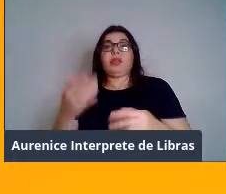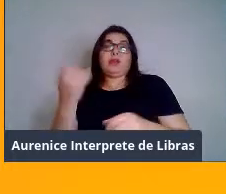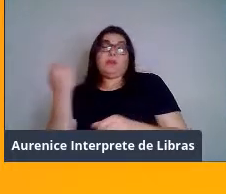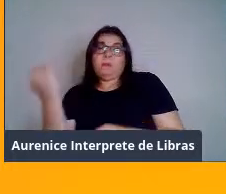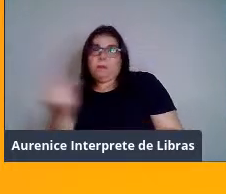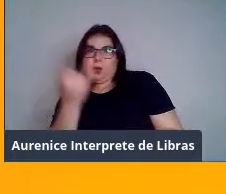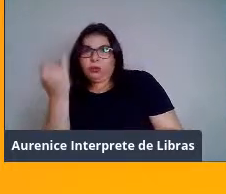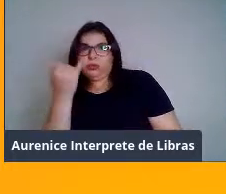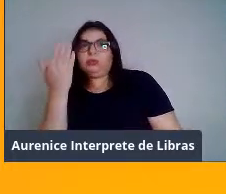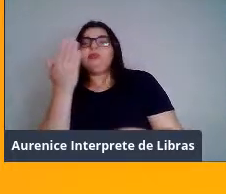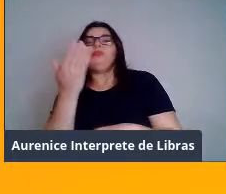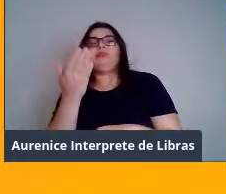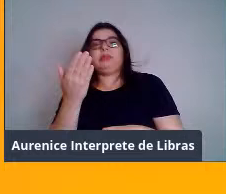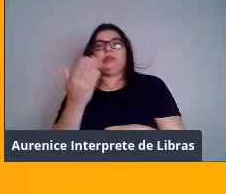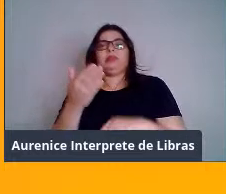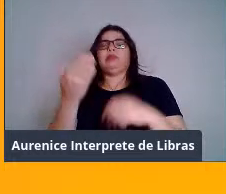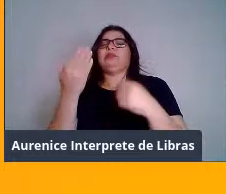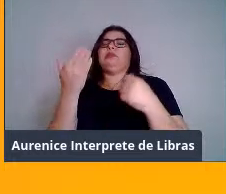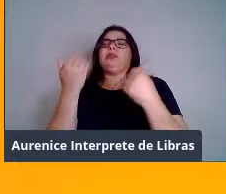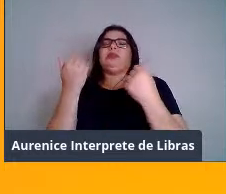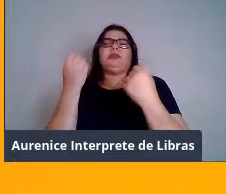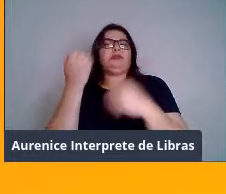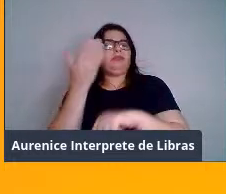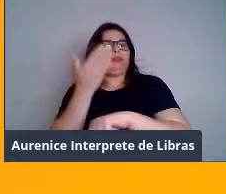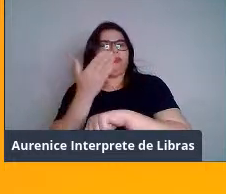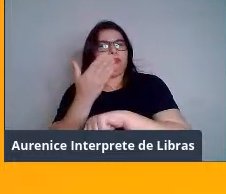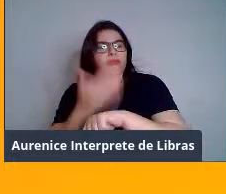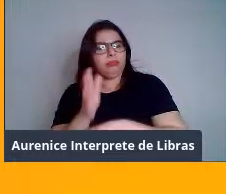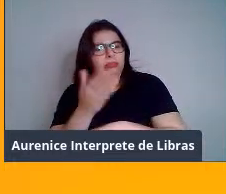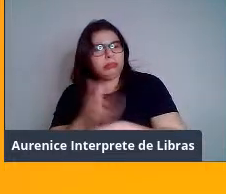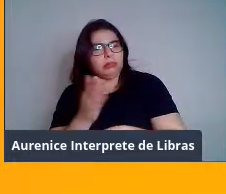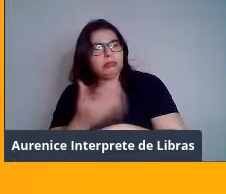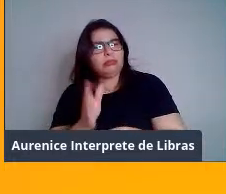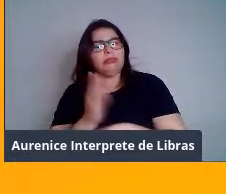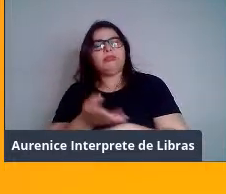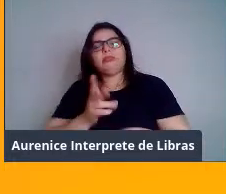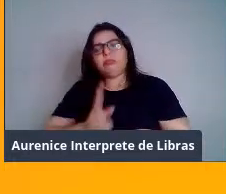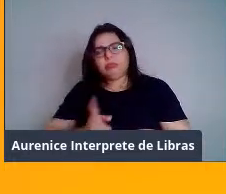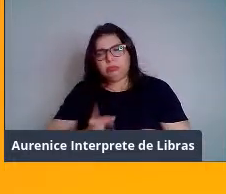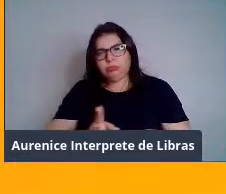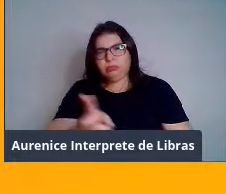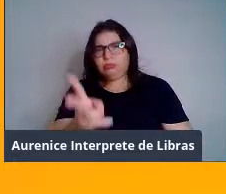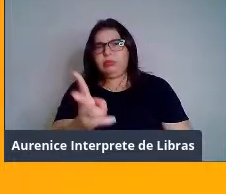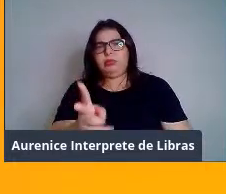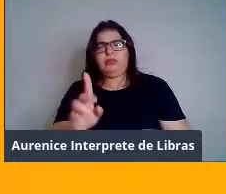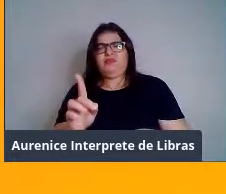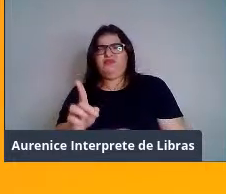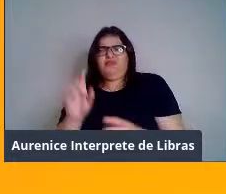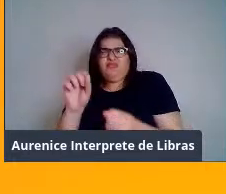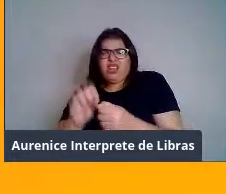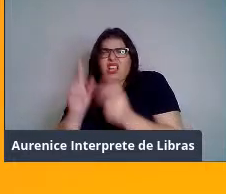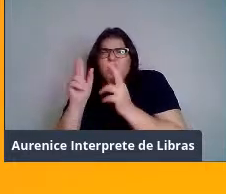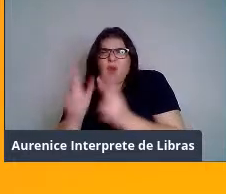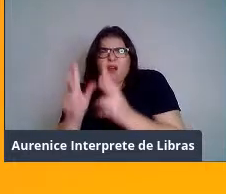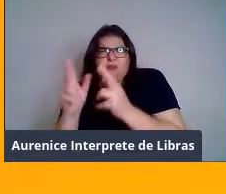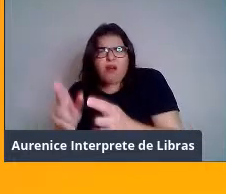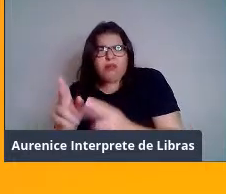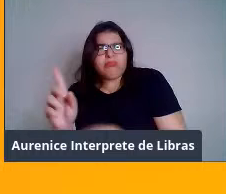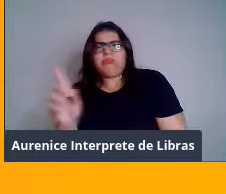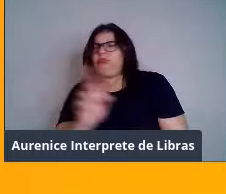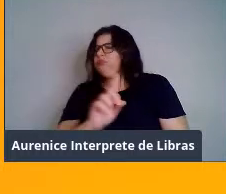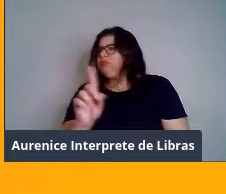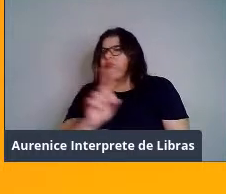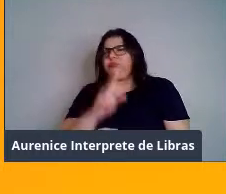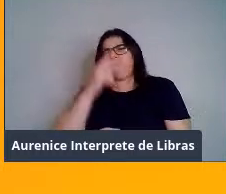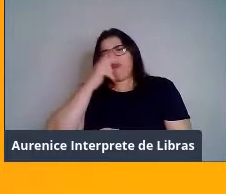progressivo, certo? Então, não pensem em fazer sempre a mesma coisa. Depois que vocês começarem a praticar,